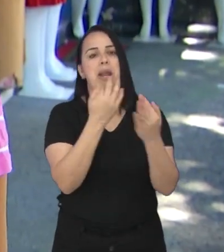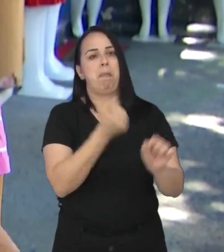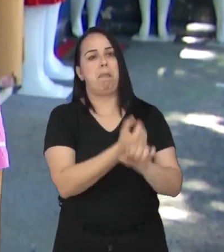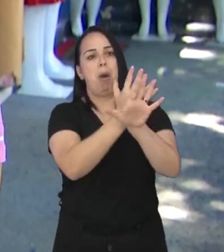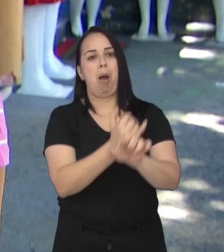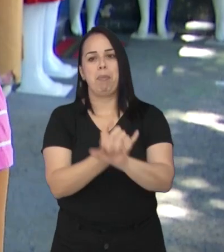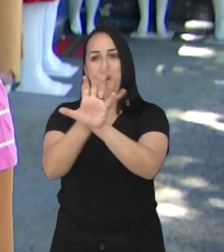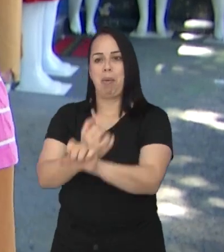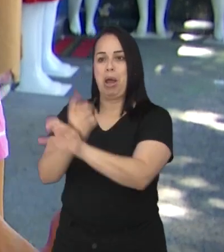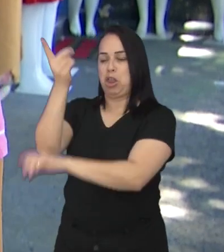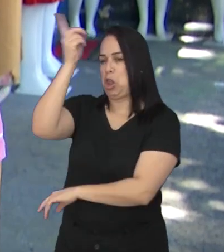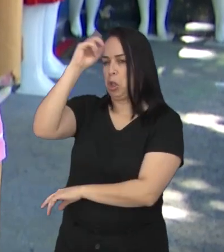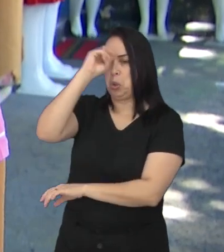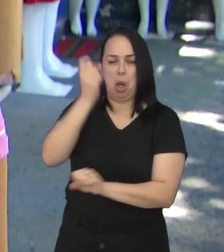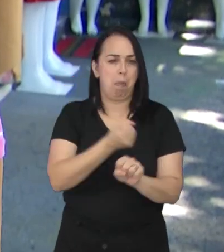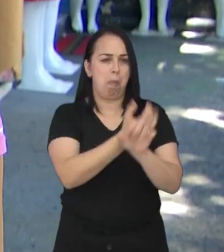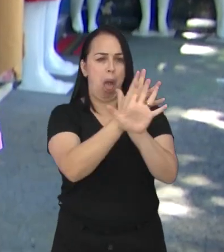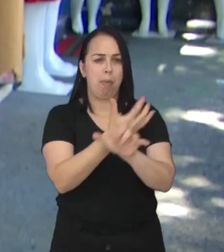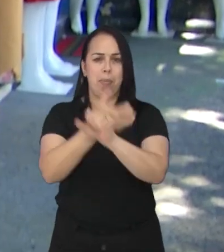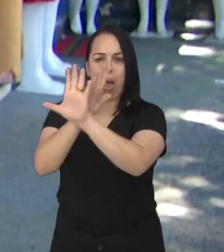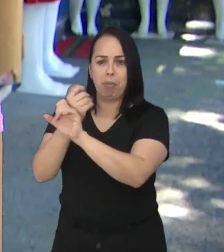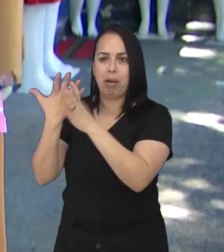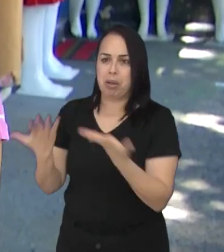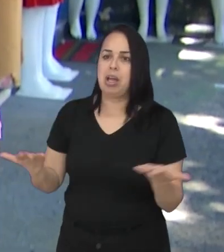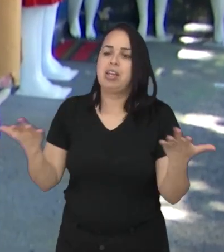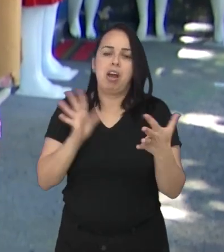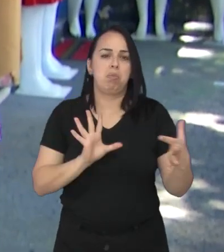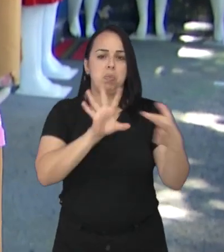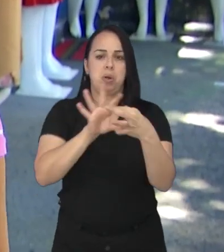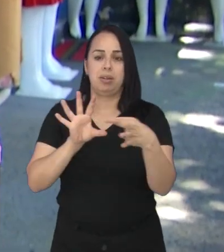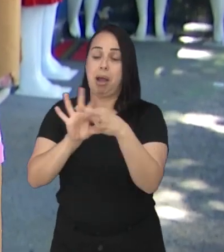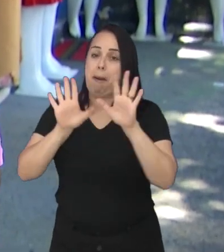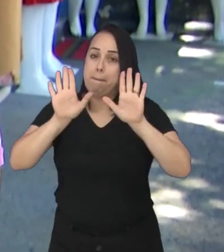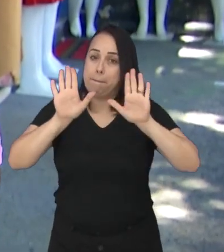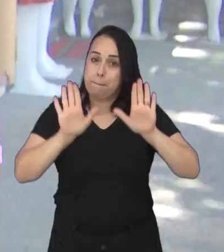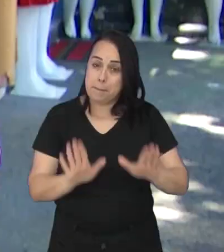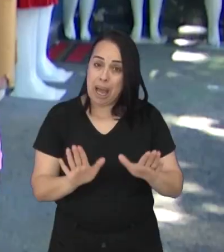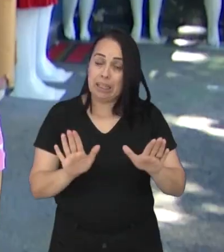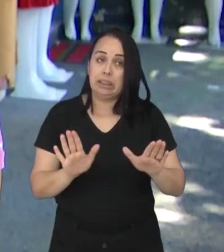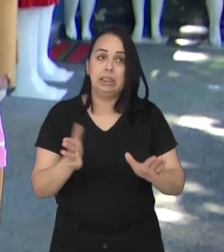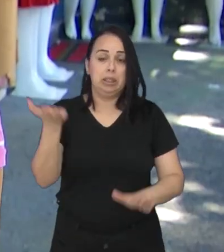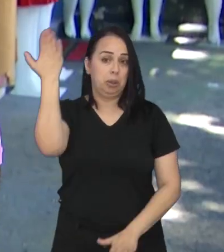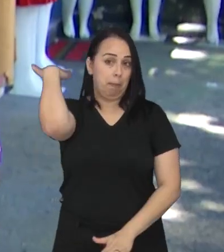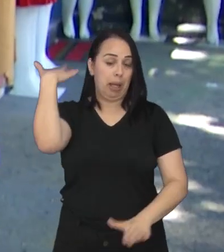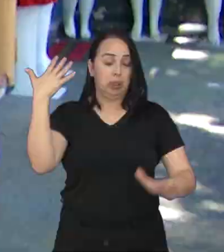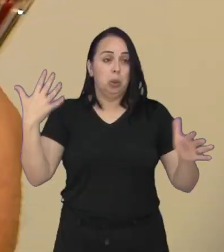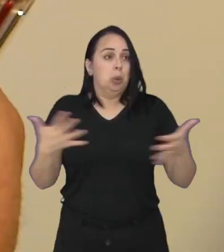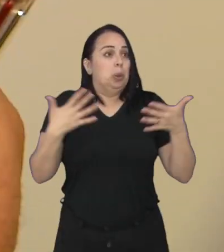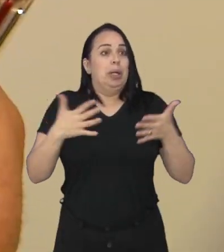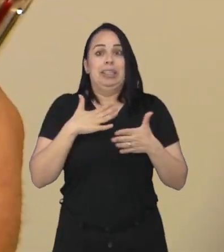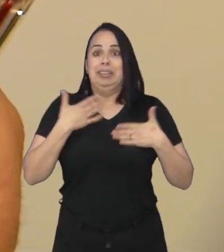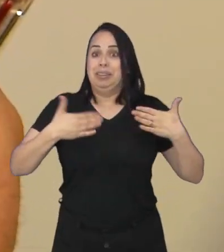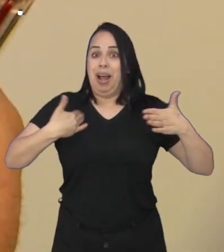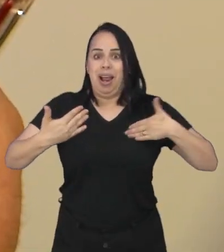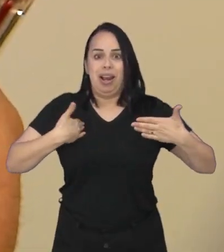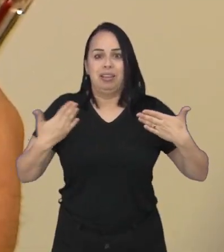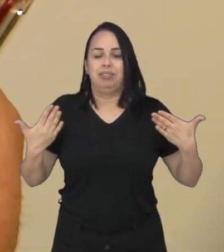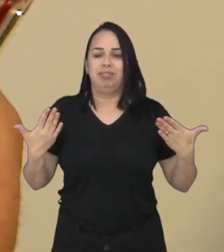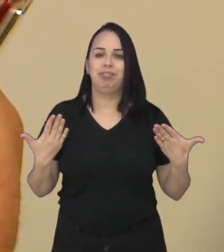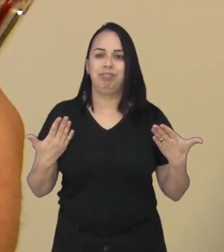Hoje, a gente faz chamada, eu faço chamada de vídeo com a minha família toda semana, todo dia, se eu quiser, né? Aproximou, com certeza. Mas o